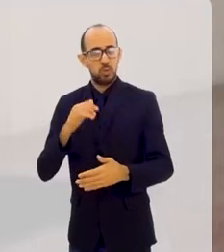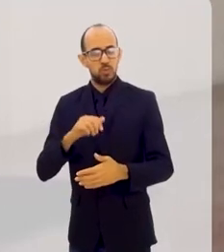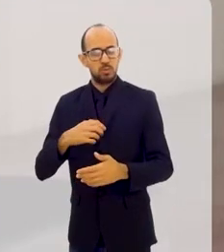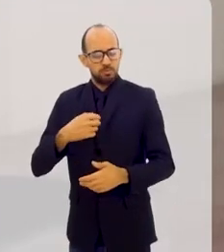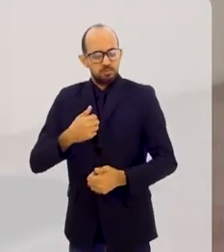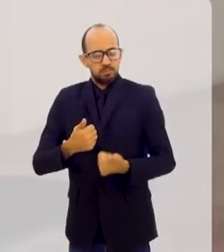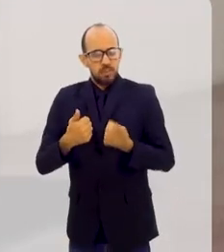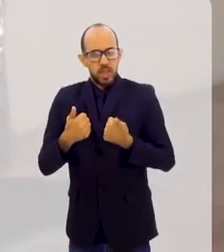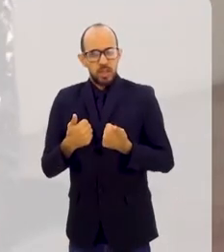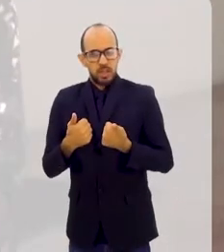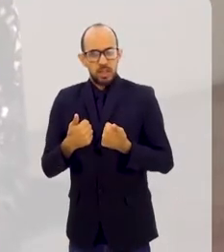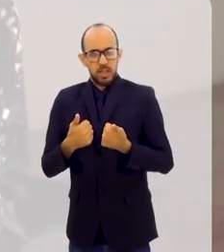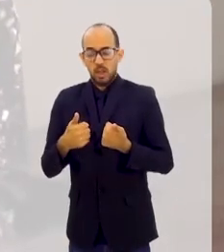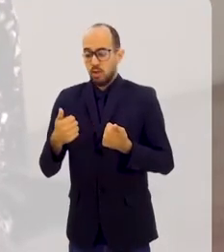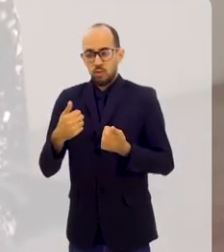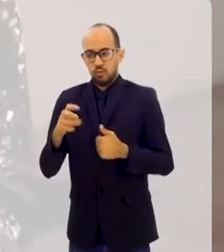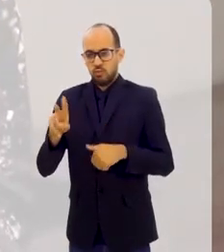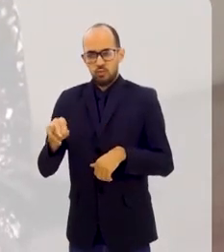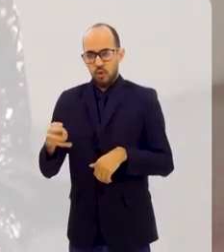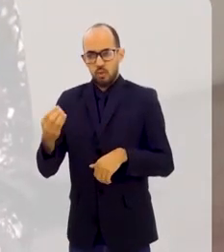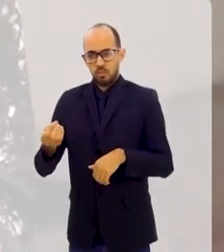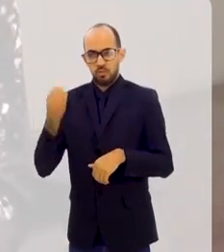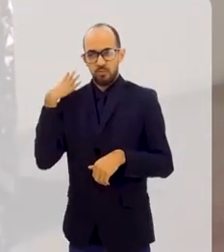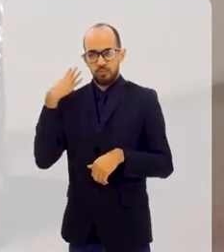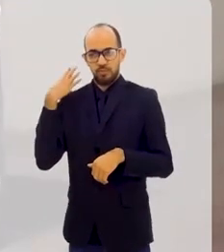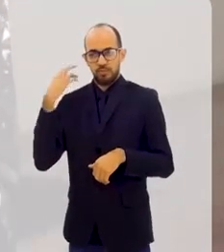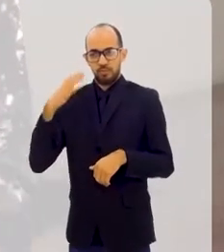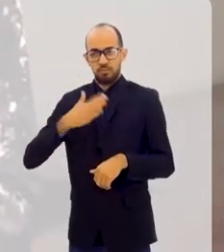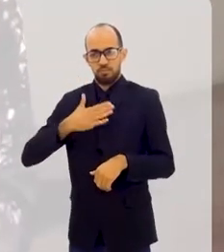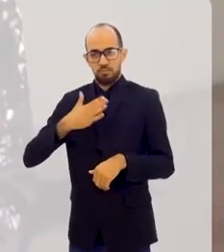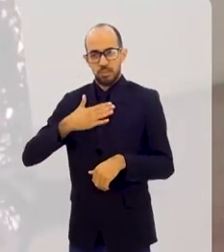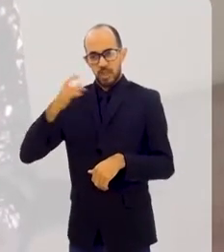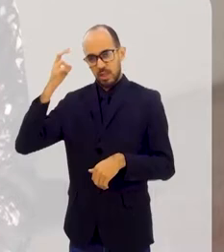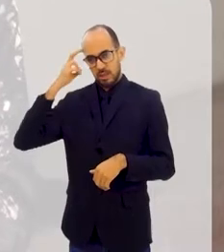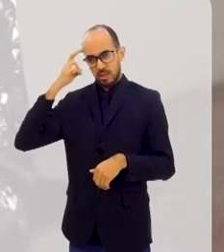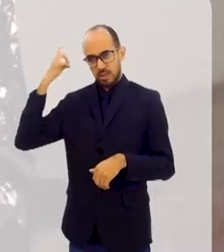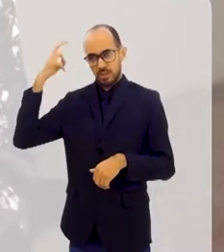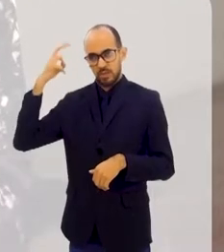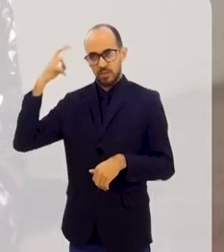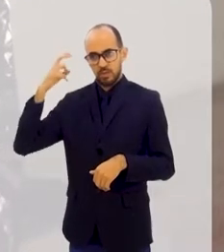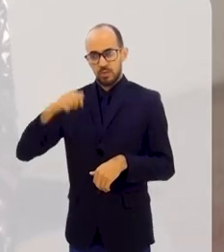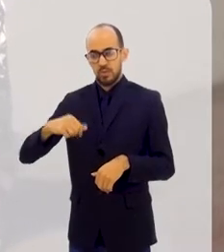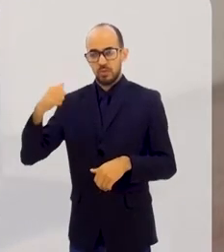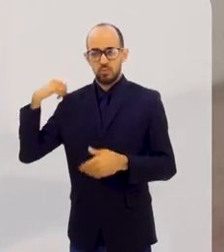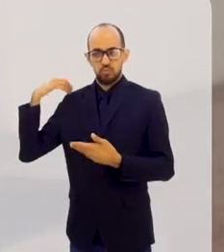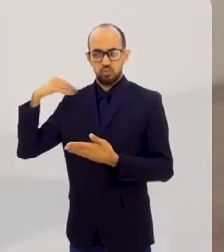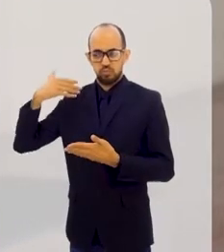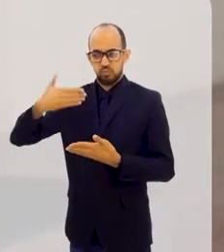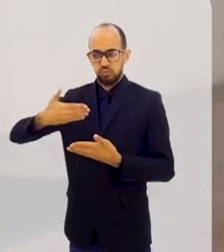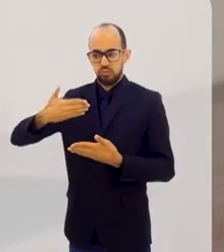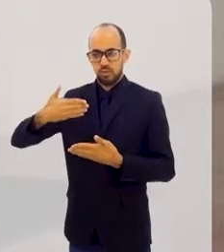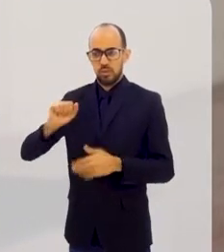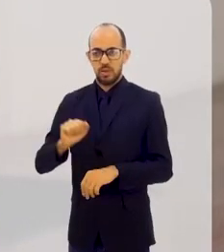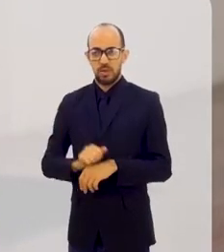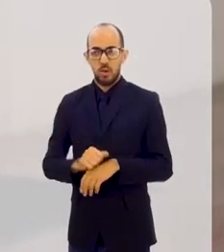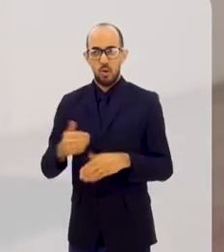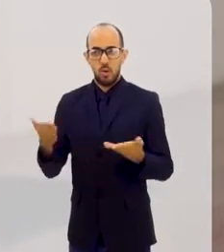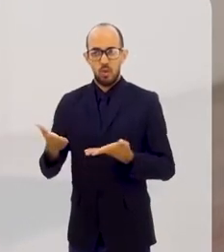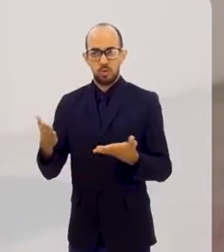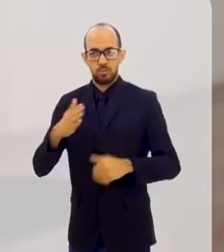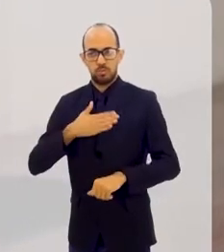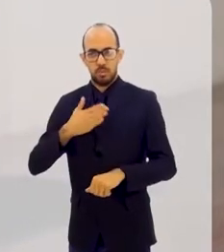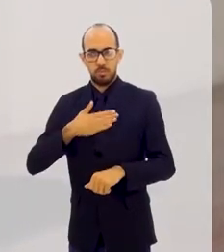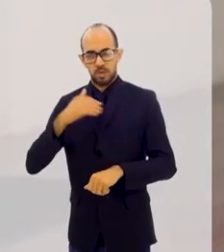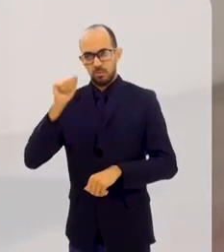Isso eu não vou negar a minha origem. Da onde eu sou, eu sou. Da onde eu vi. Eu não posso negar. Então, por isso que